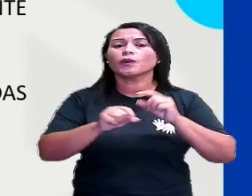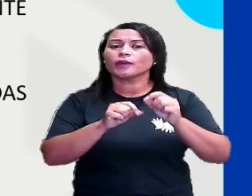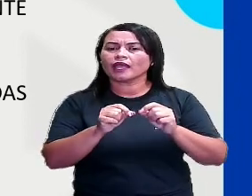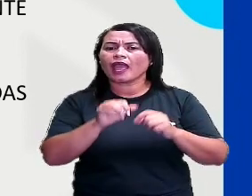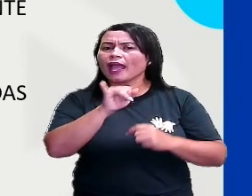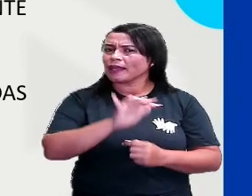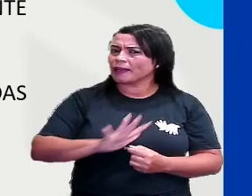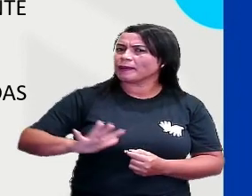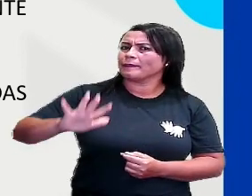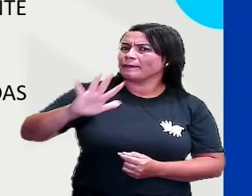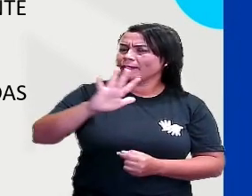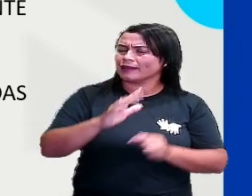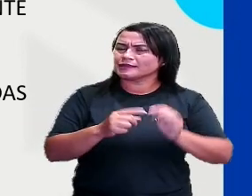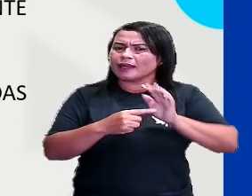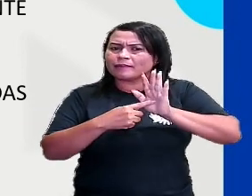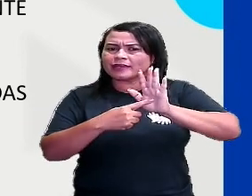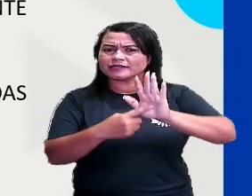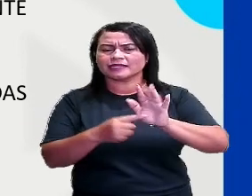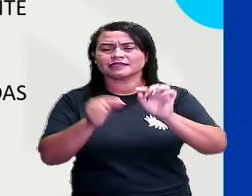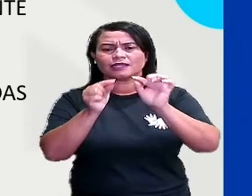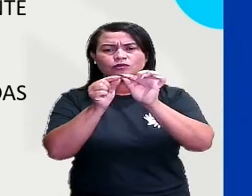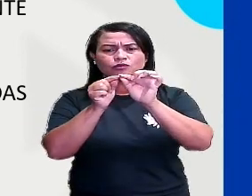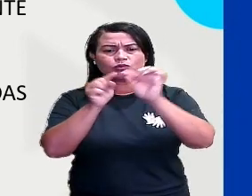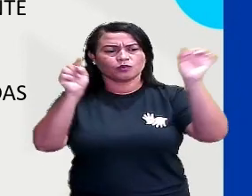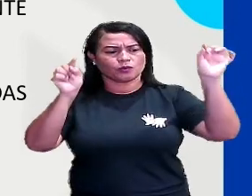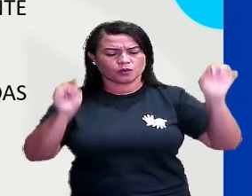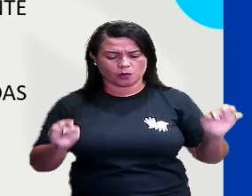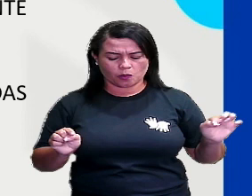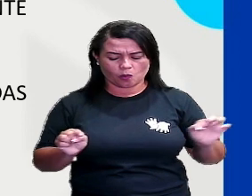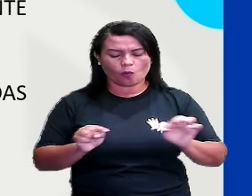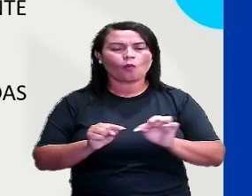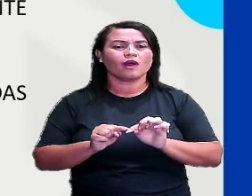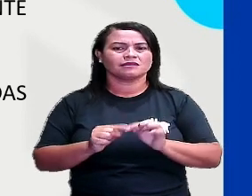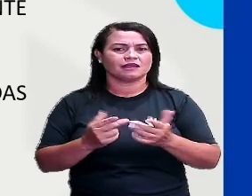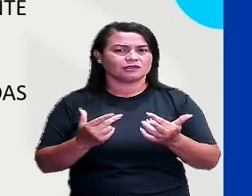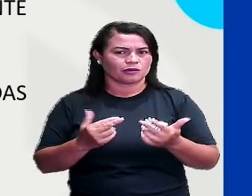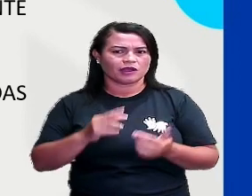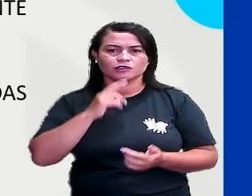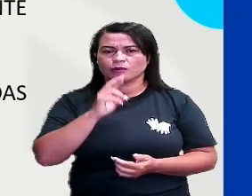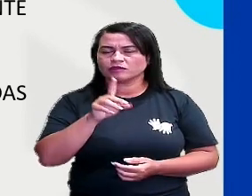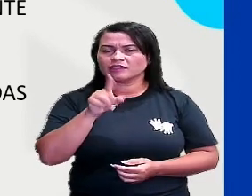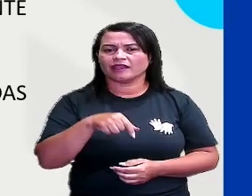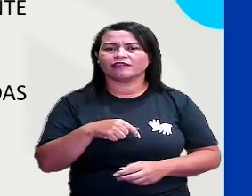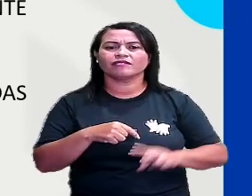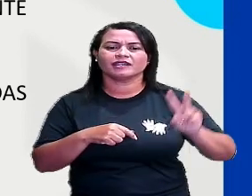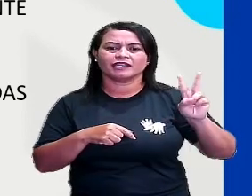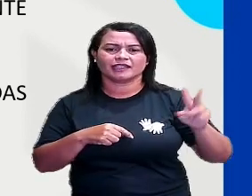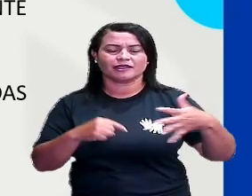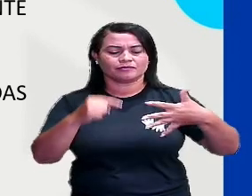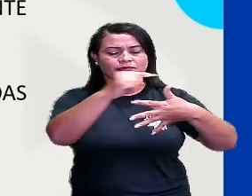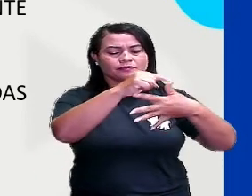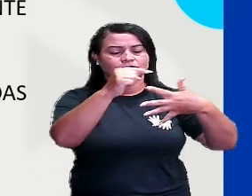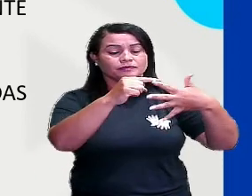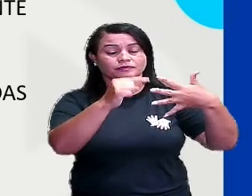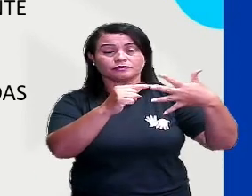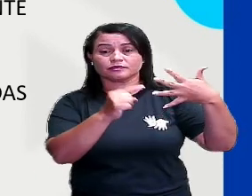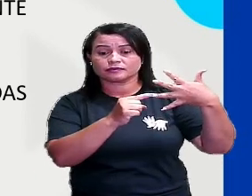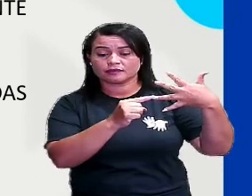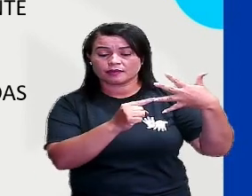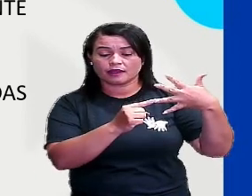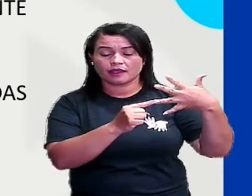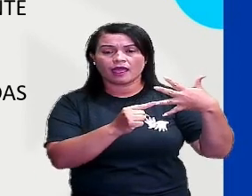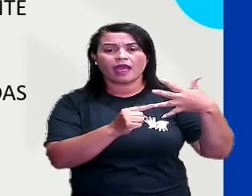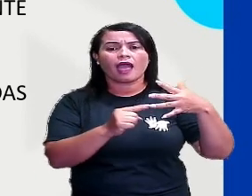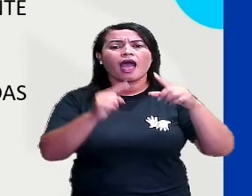imagem, a representação do quadrado. Então, a resposta é verdadeira. A